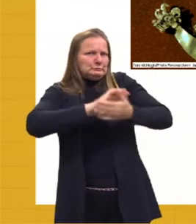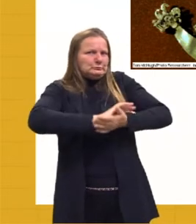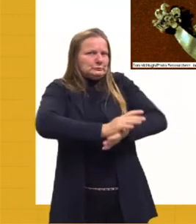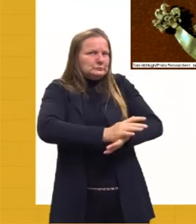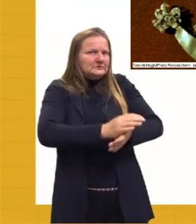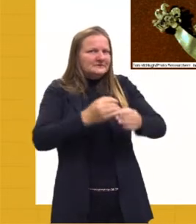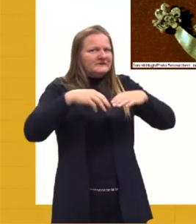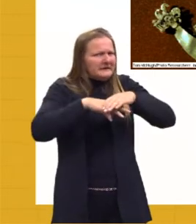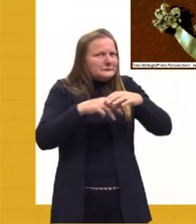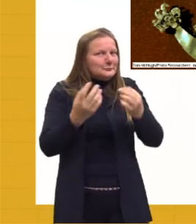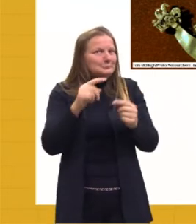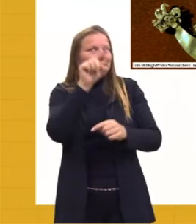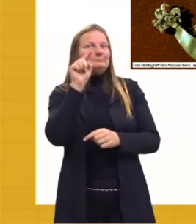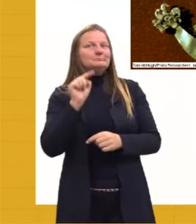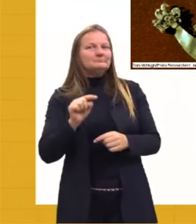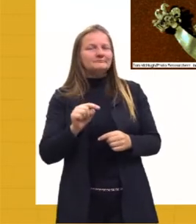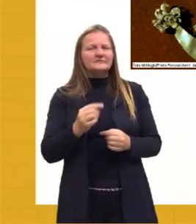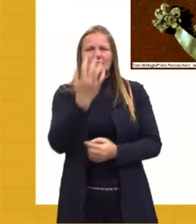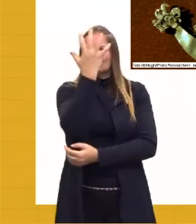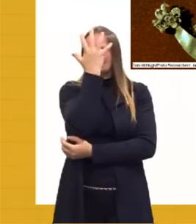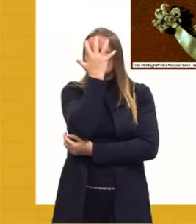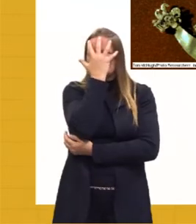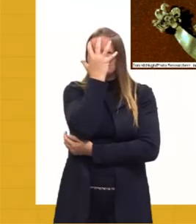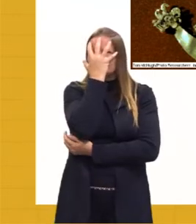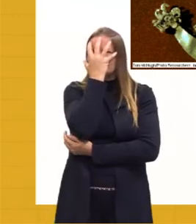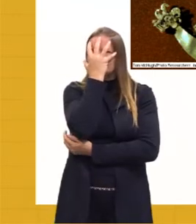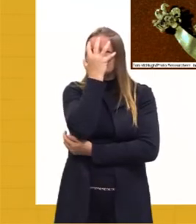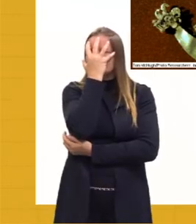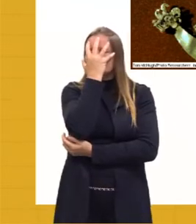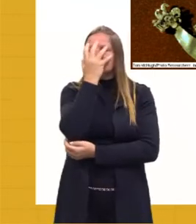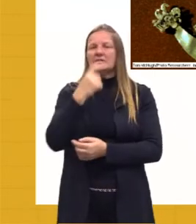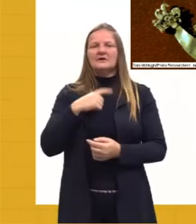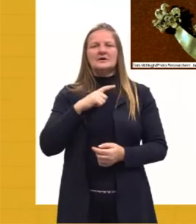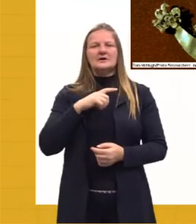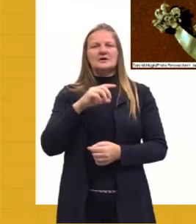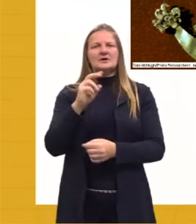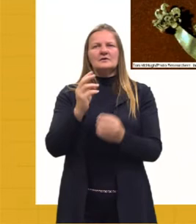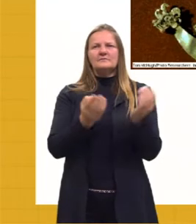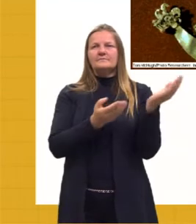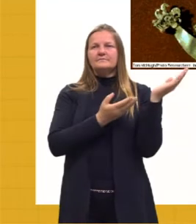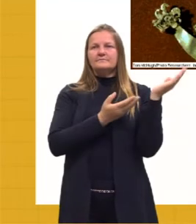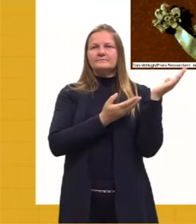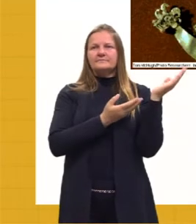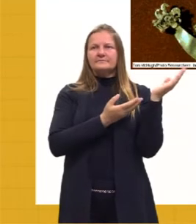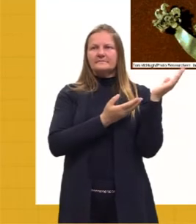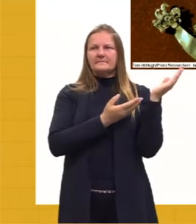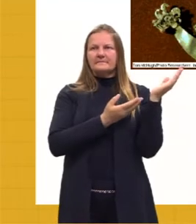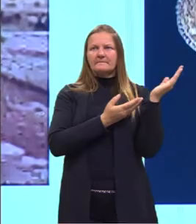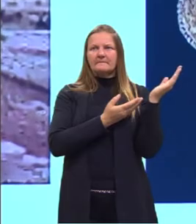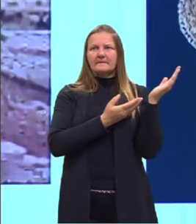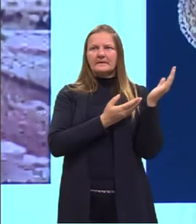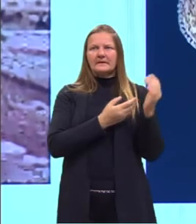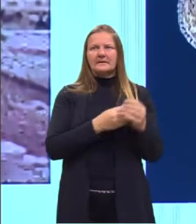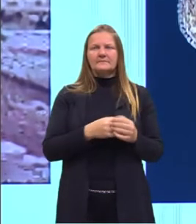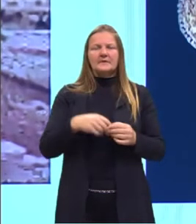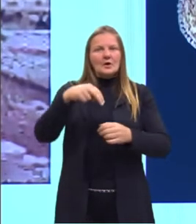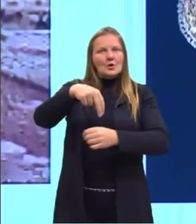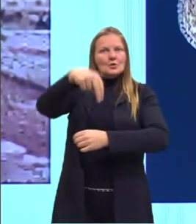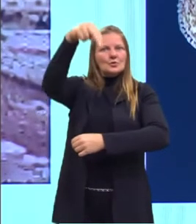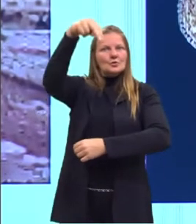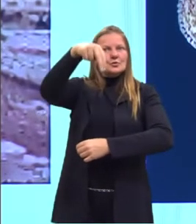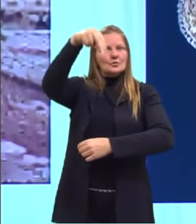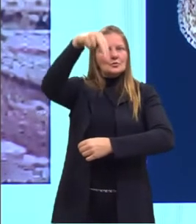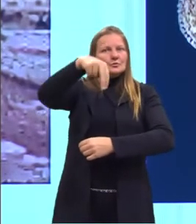Nós temos aqui uma máscara, que é da civilização Shimu, que é uma civilização ali ao norte,